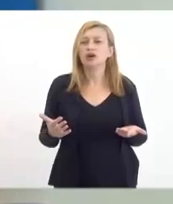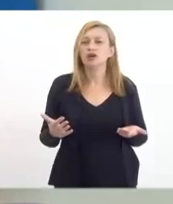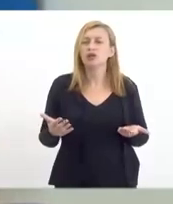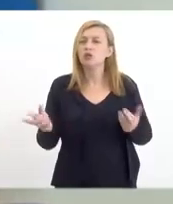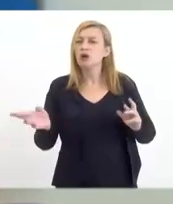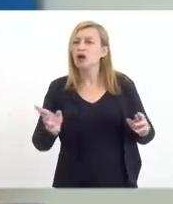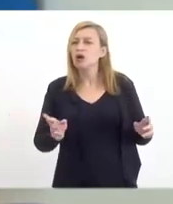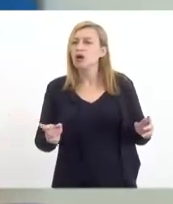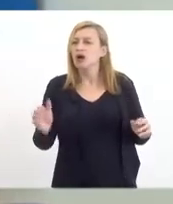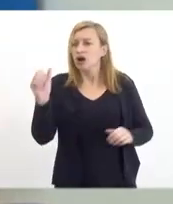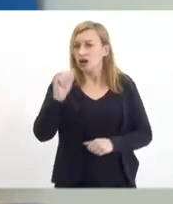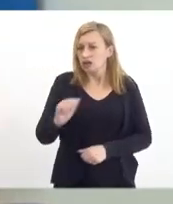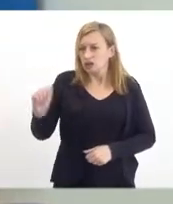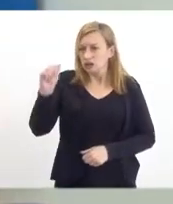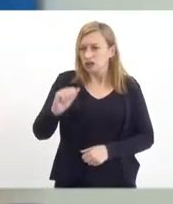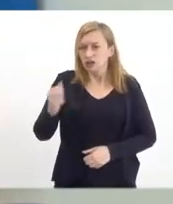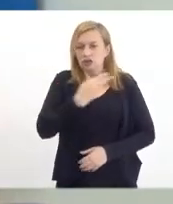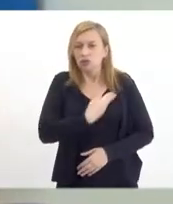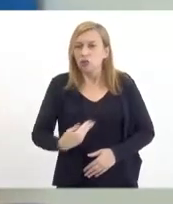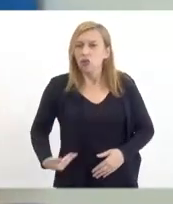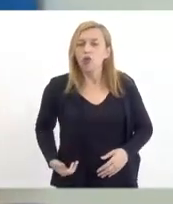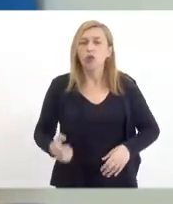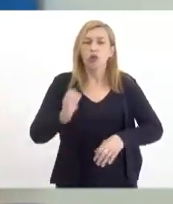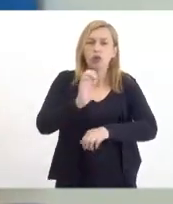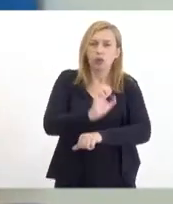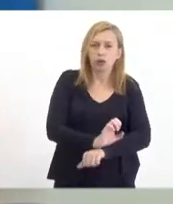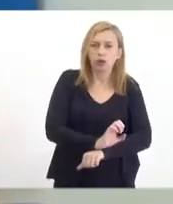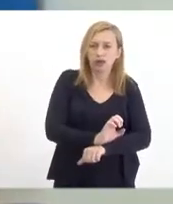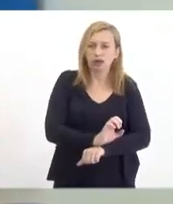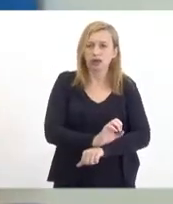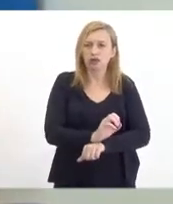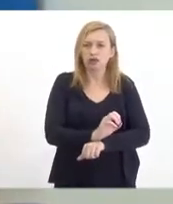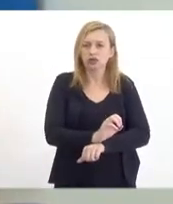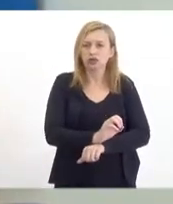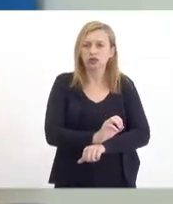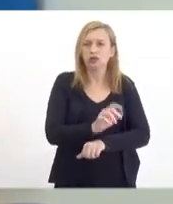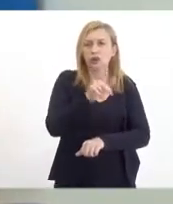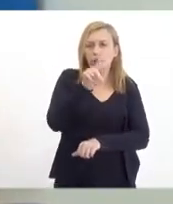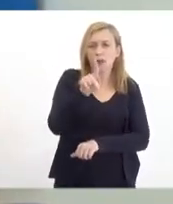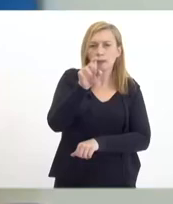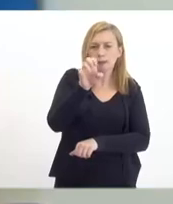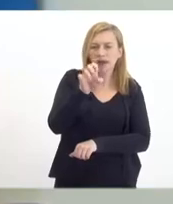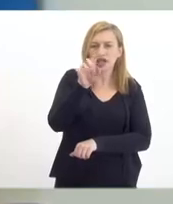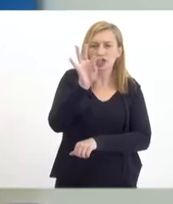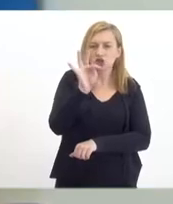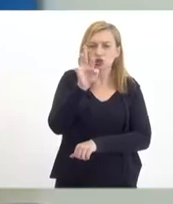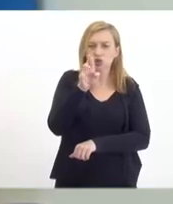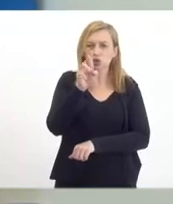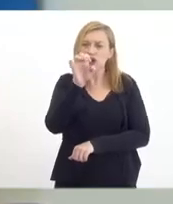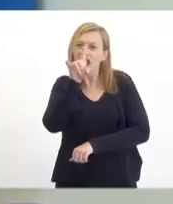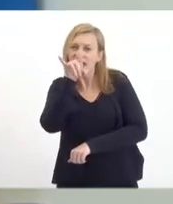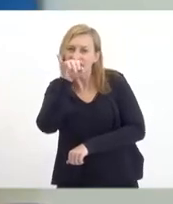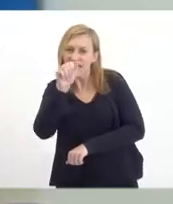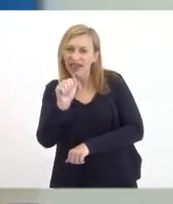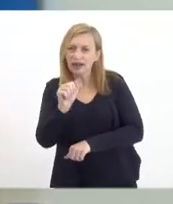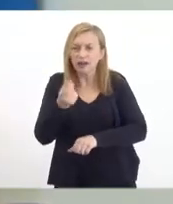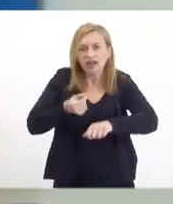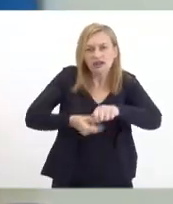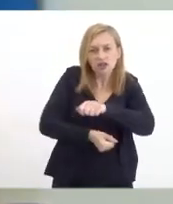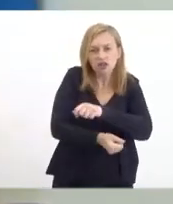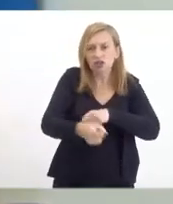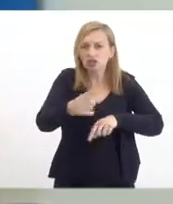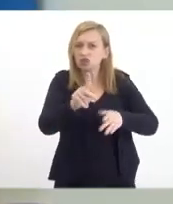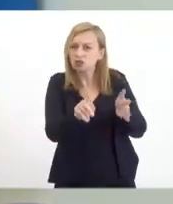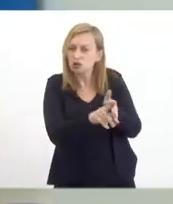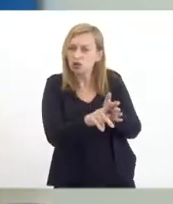uma associação do governo do Estado com essas petroleiras para que financie esses projetos